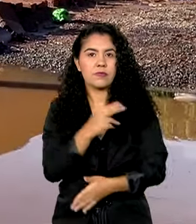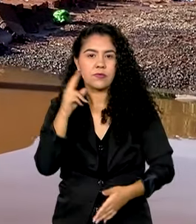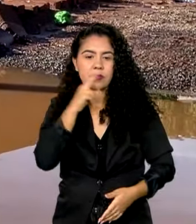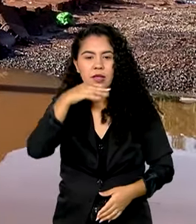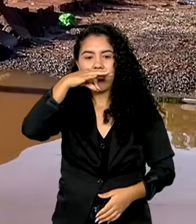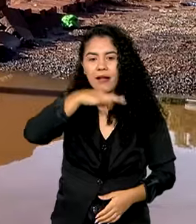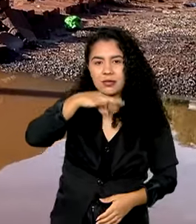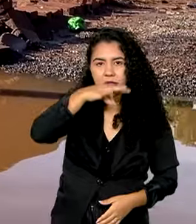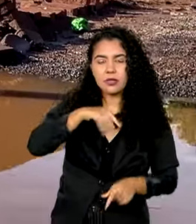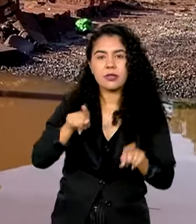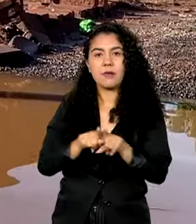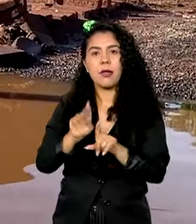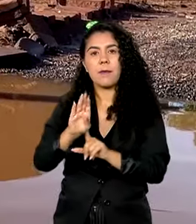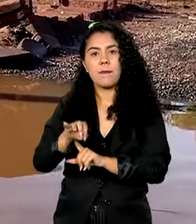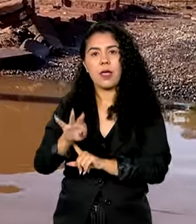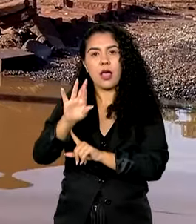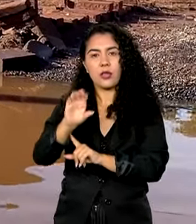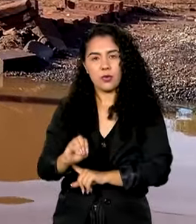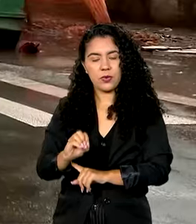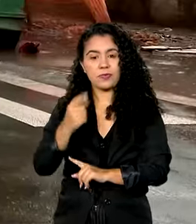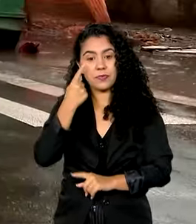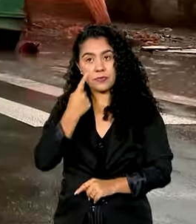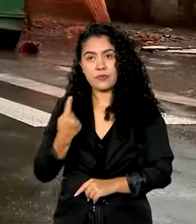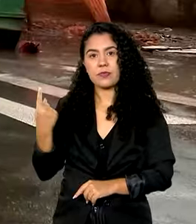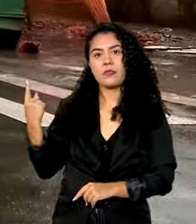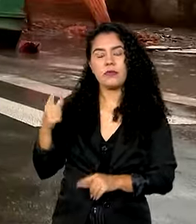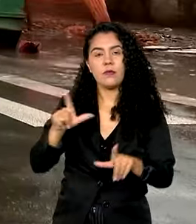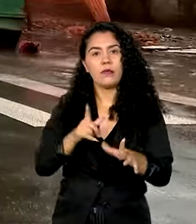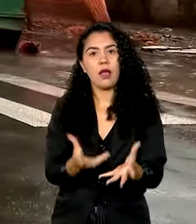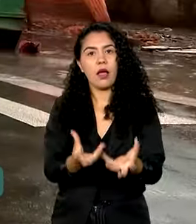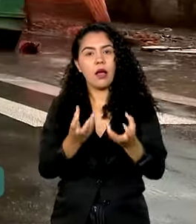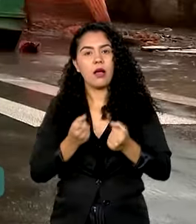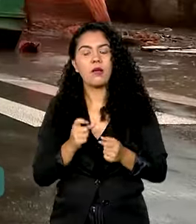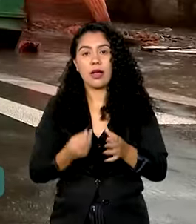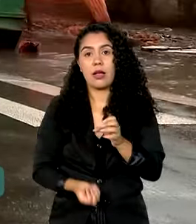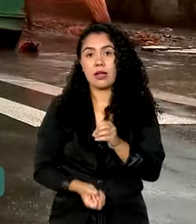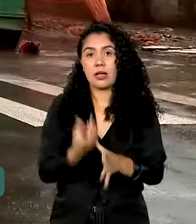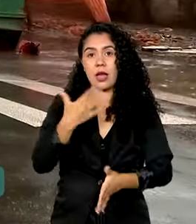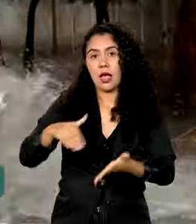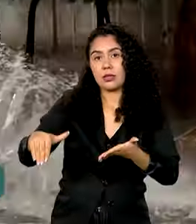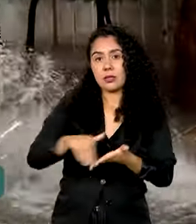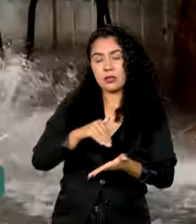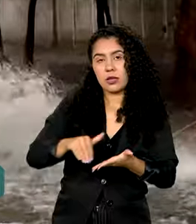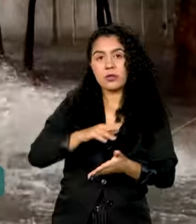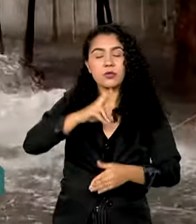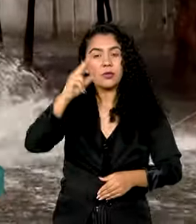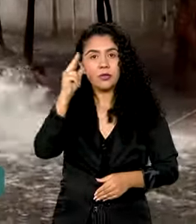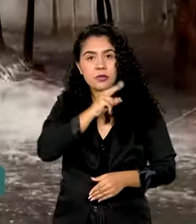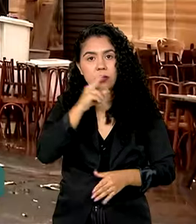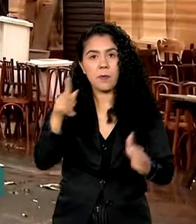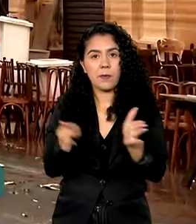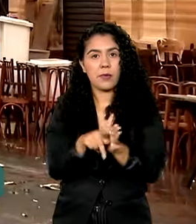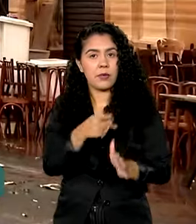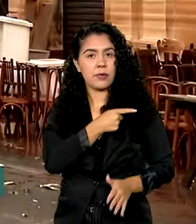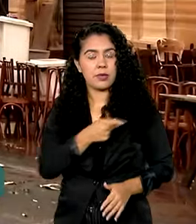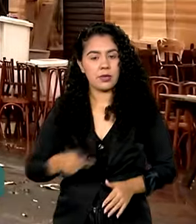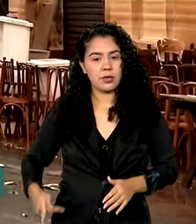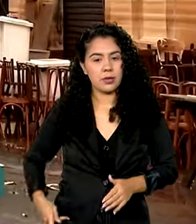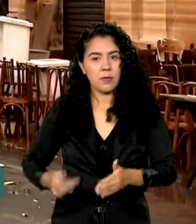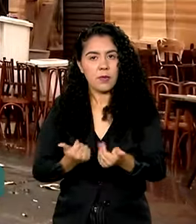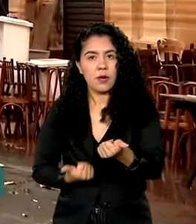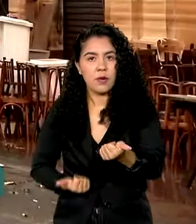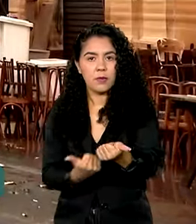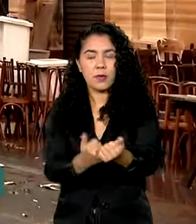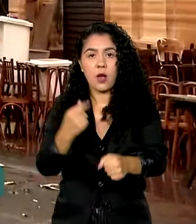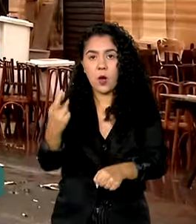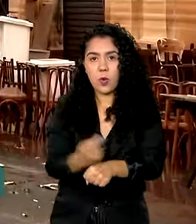Entre as principais ações adotadas estão a criação da Secretaria Extraordinária da Presidência da República para apoio à